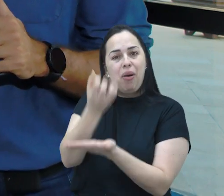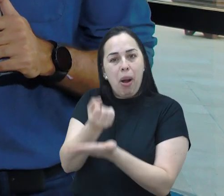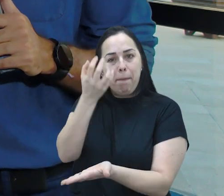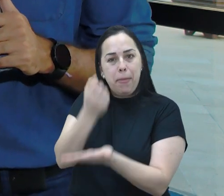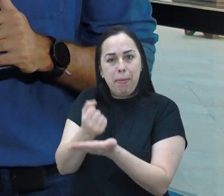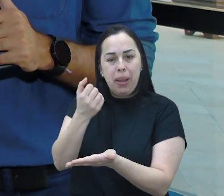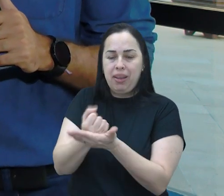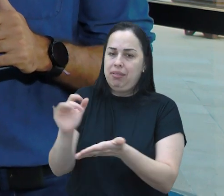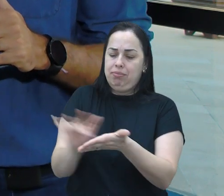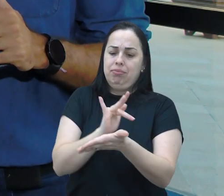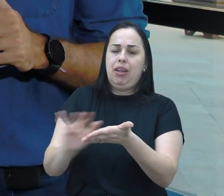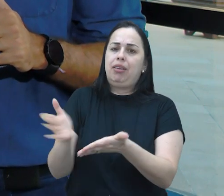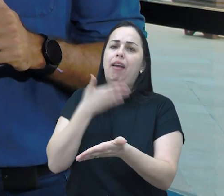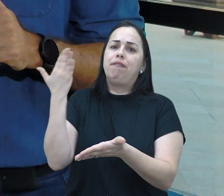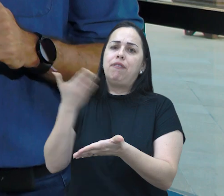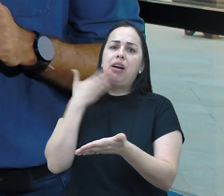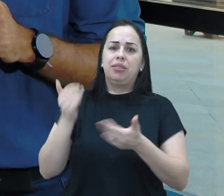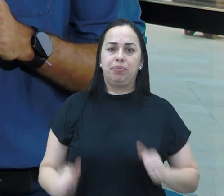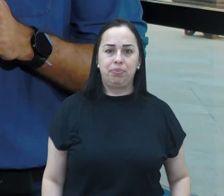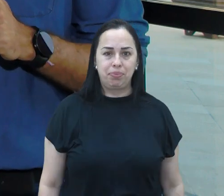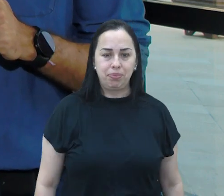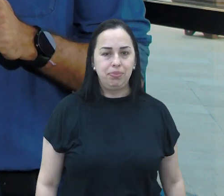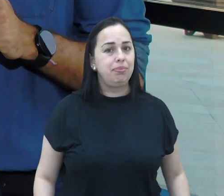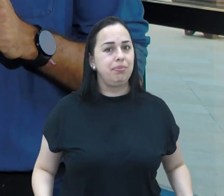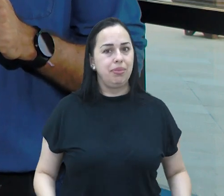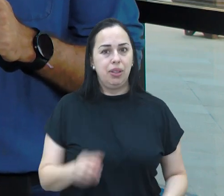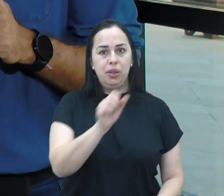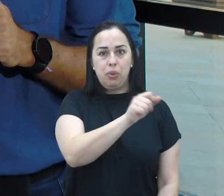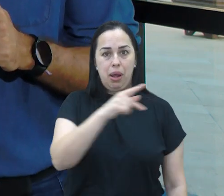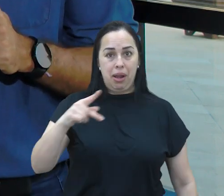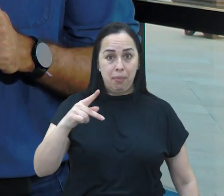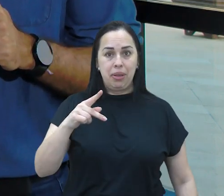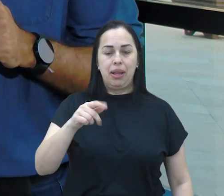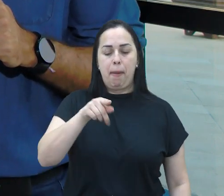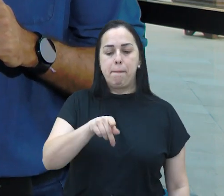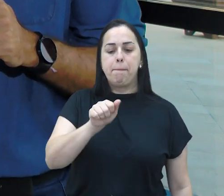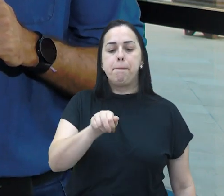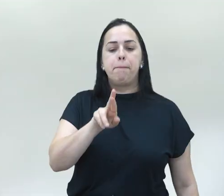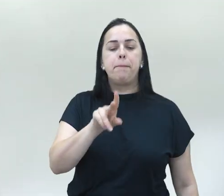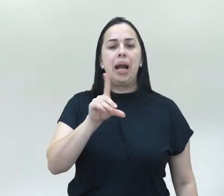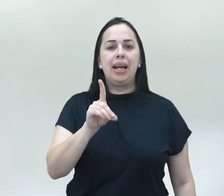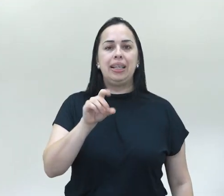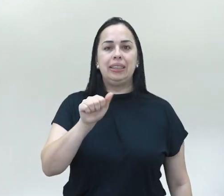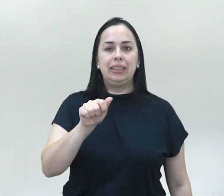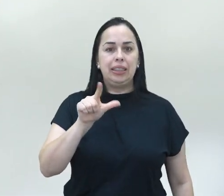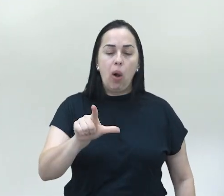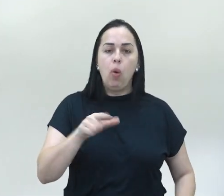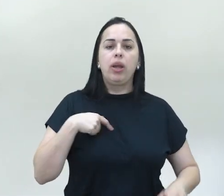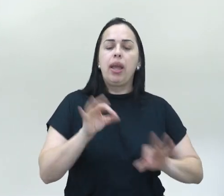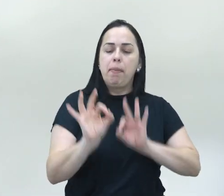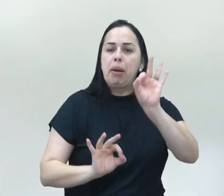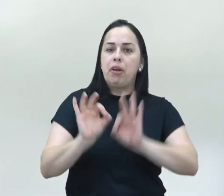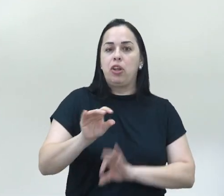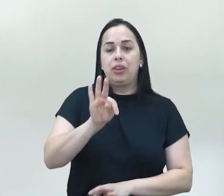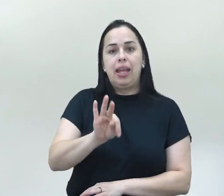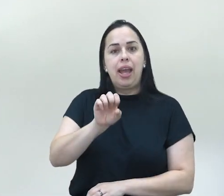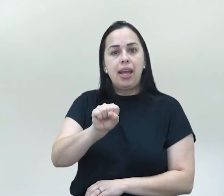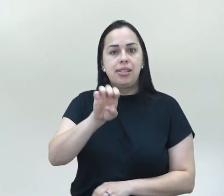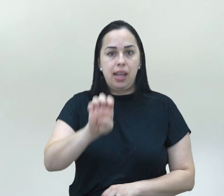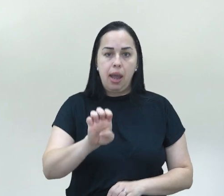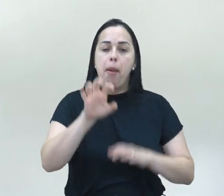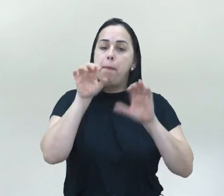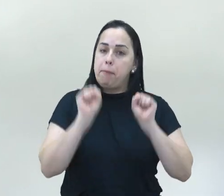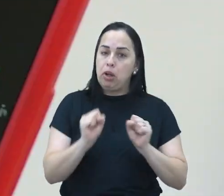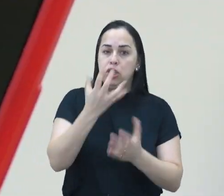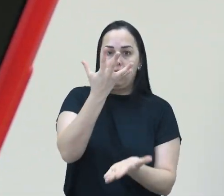ou ainda utilizar uma ferramenta que está bem ao alcance das mãos. O aplicativo Pardal, desenvolvido